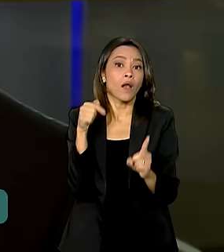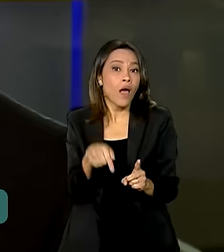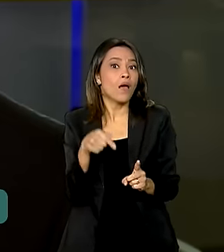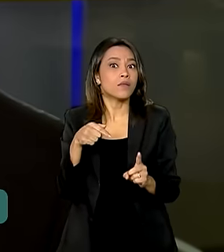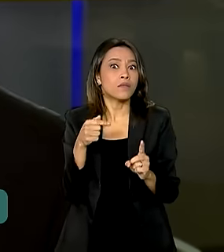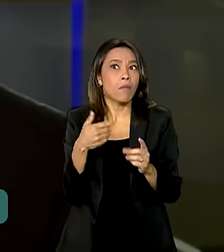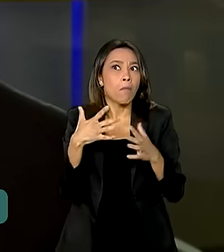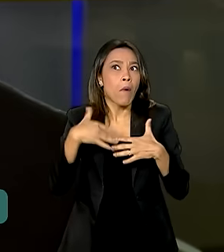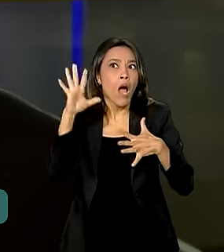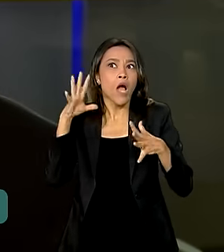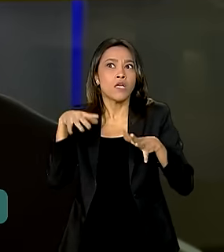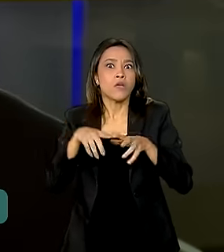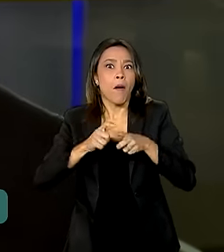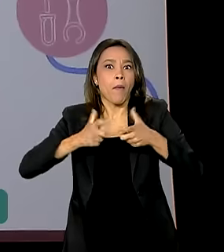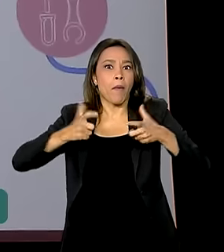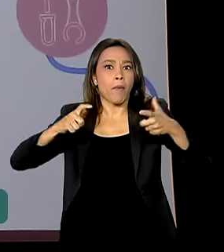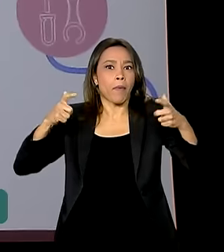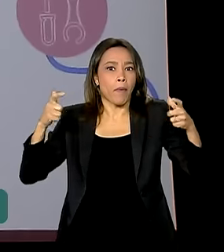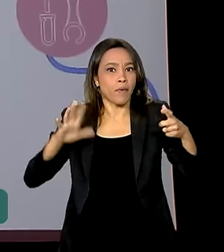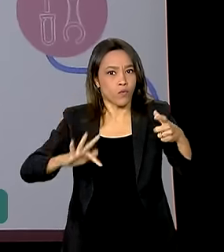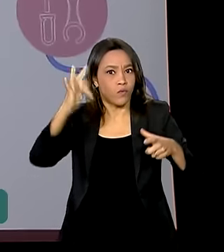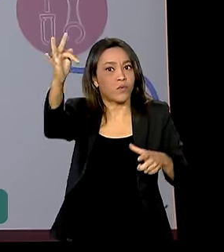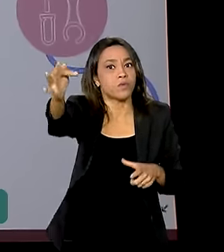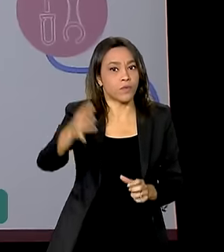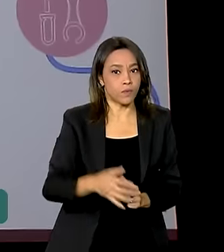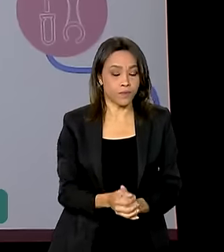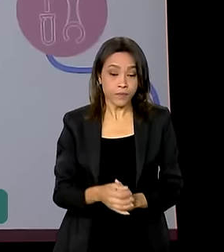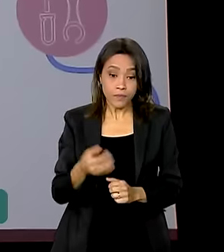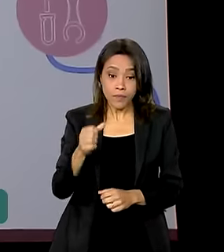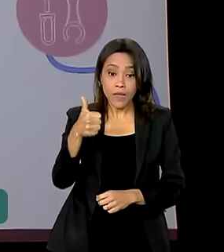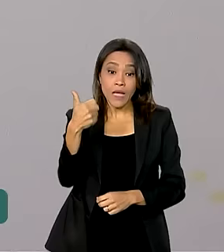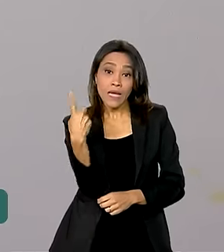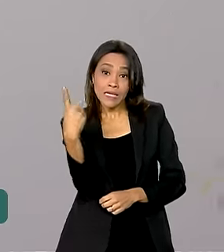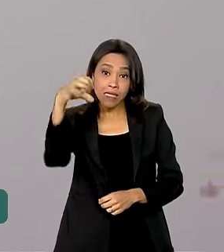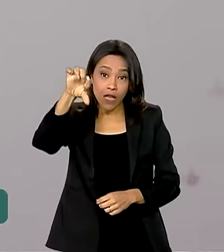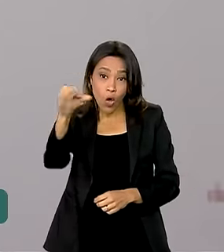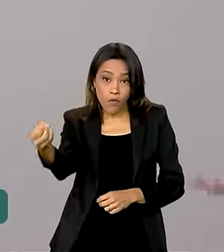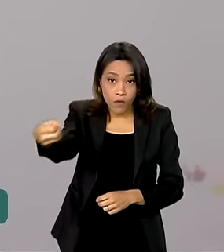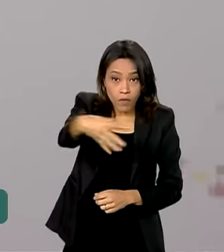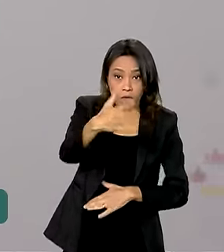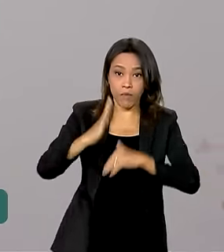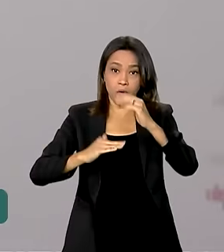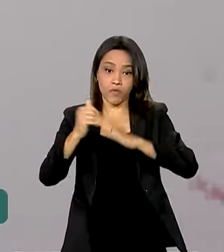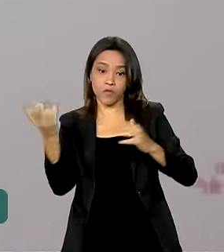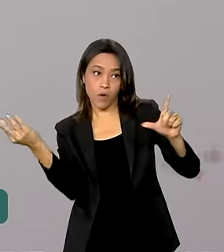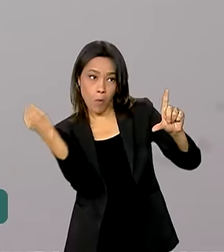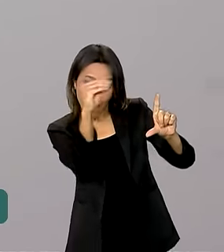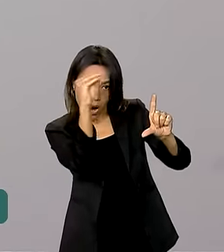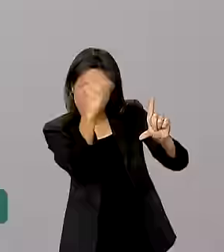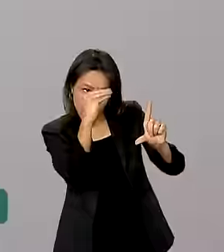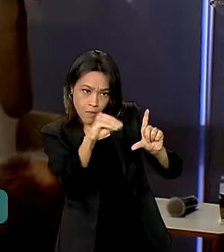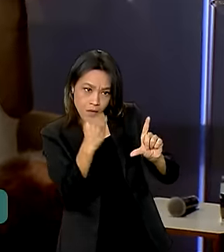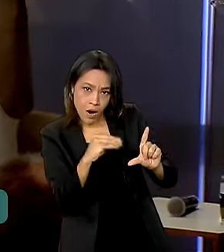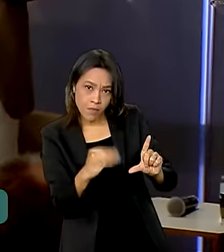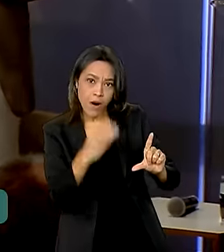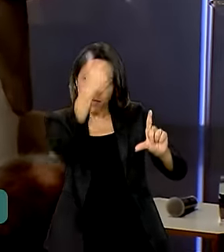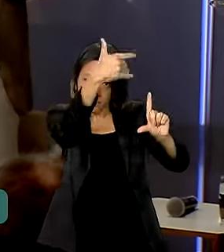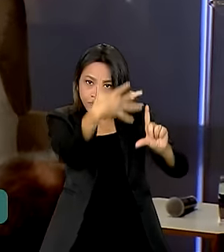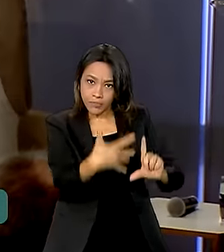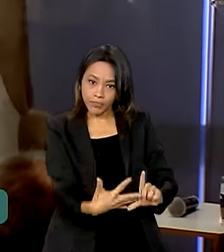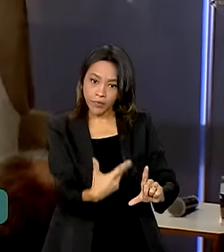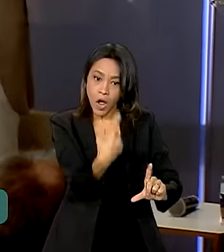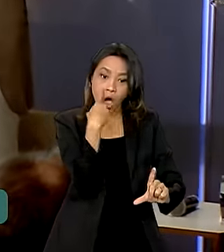perspectiva de aumento no futuro. Dezenove novas profissões foram incluídas pela primeira vez no Guia, entre